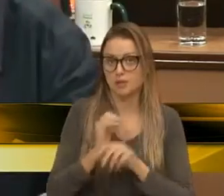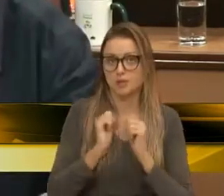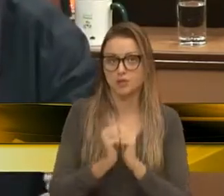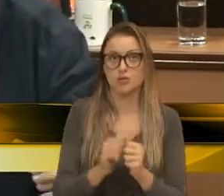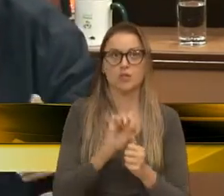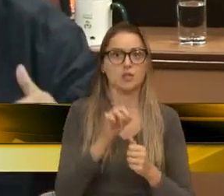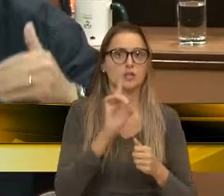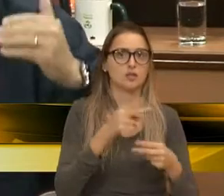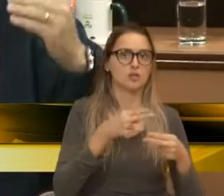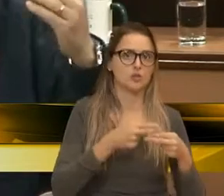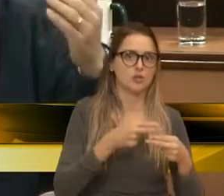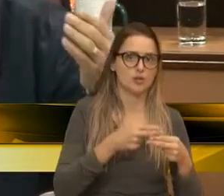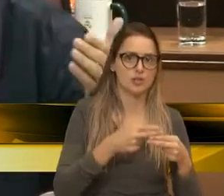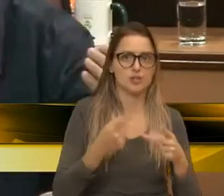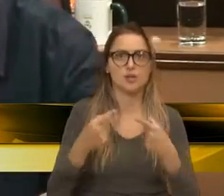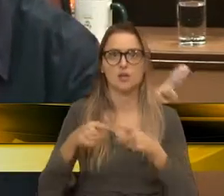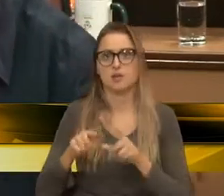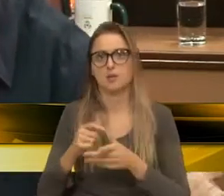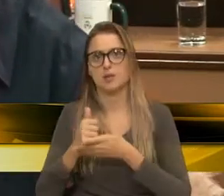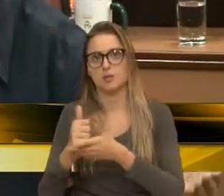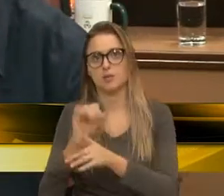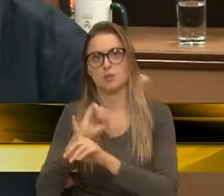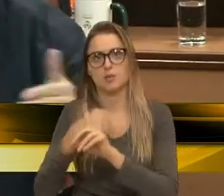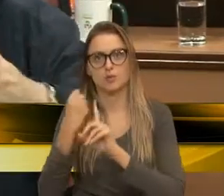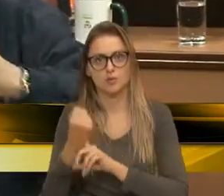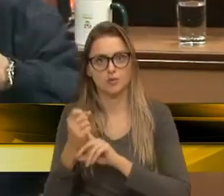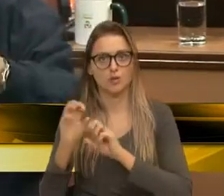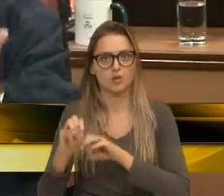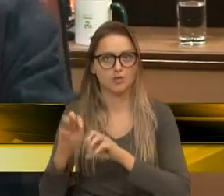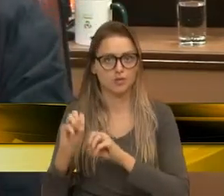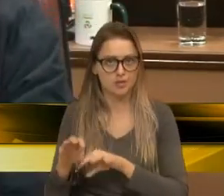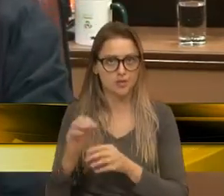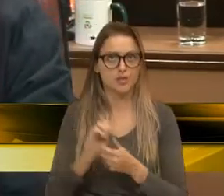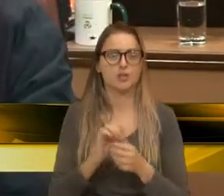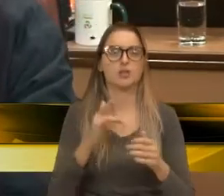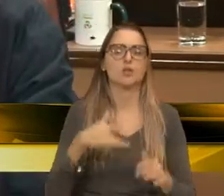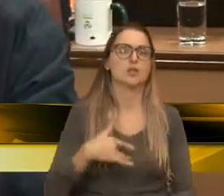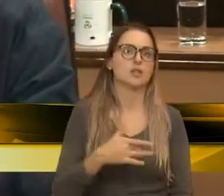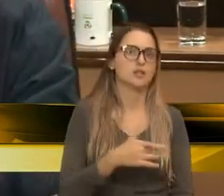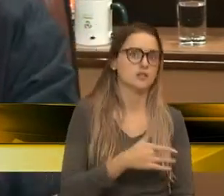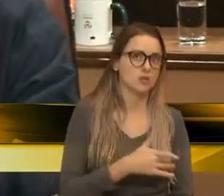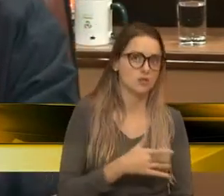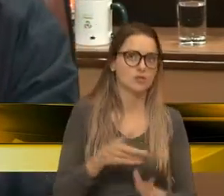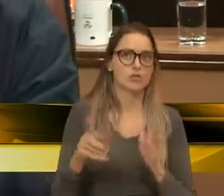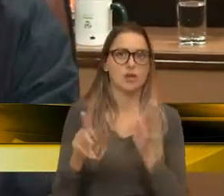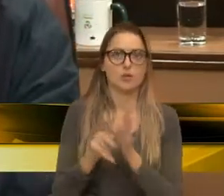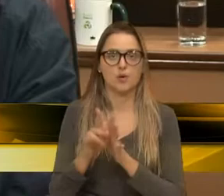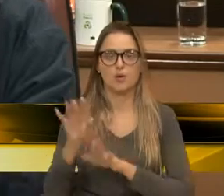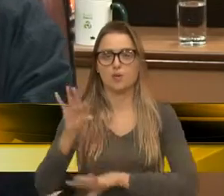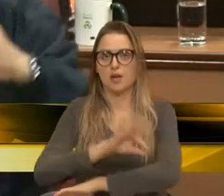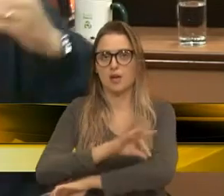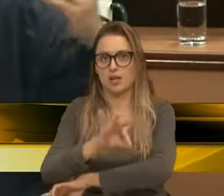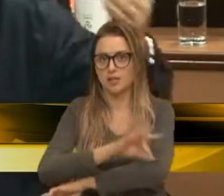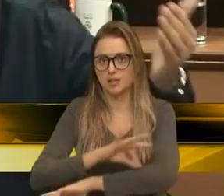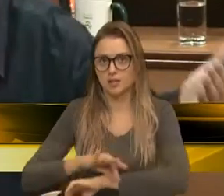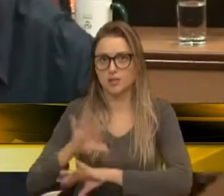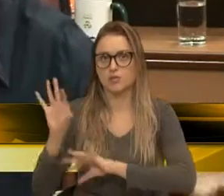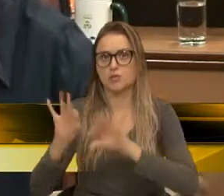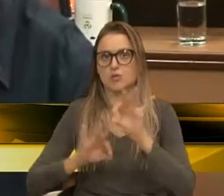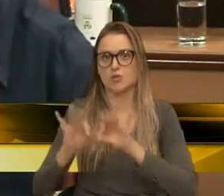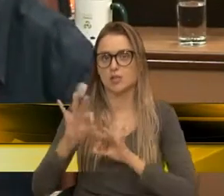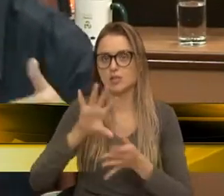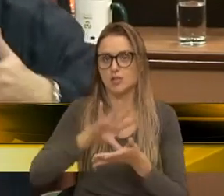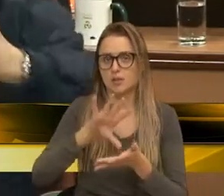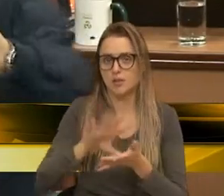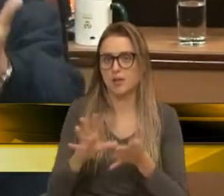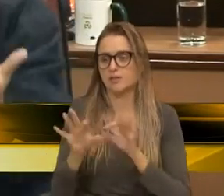da extensão, mas, por exemplo, no campo social da educação, da saúde, na própria questão arquitetônica de revitalização de praças